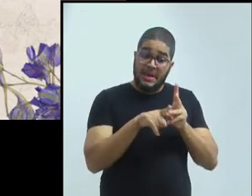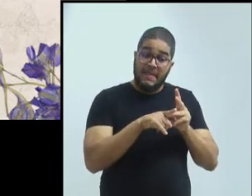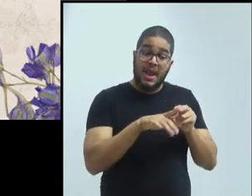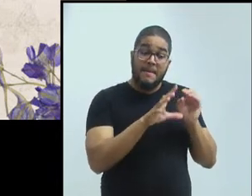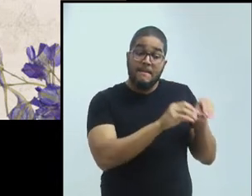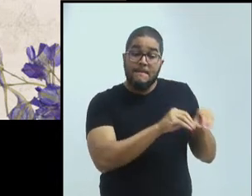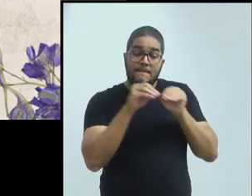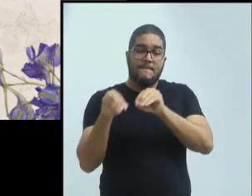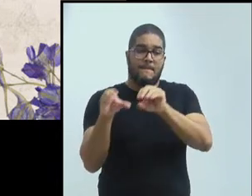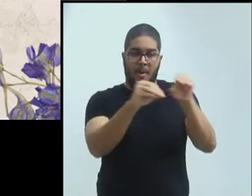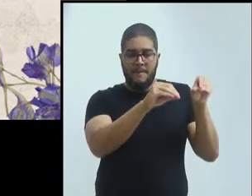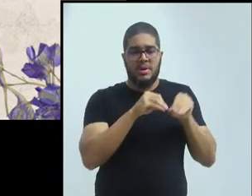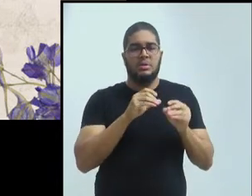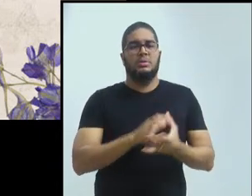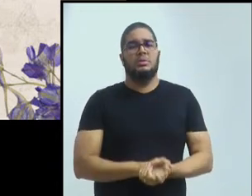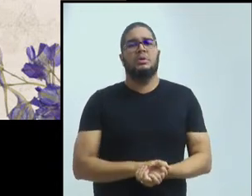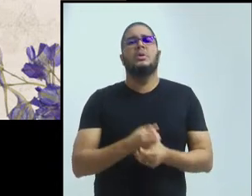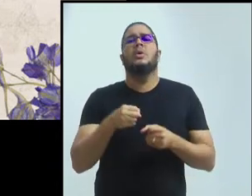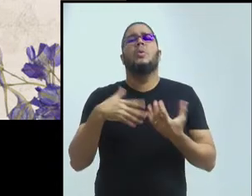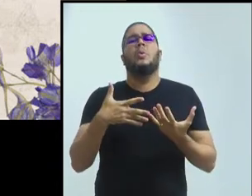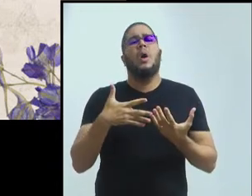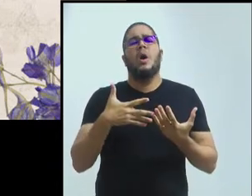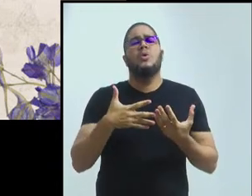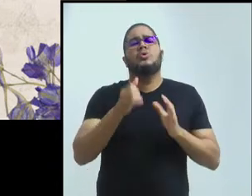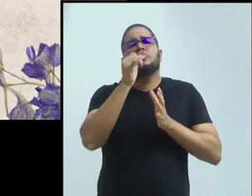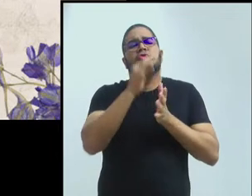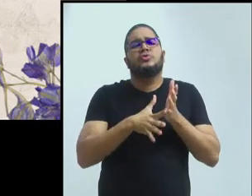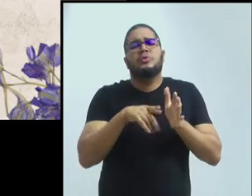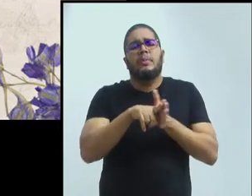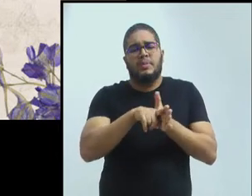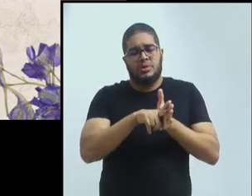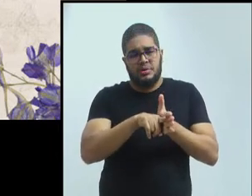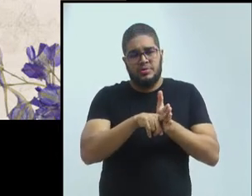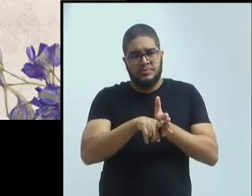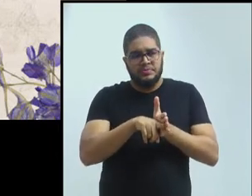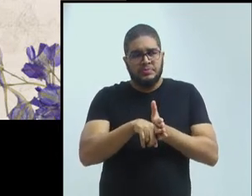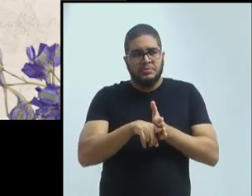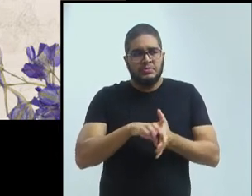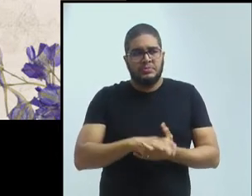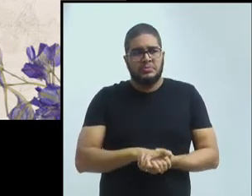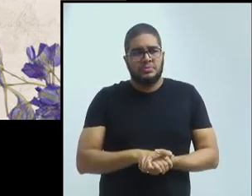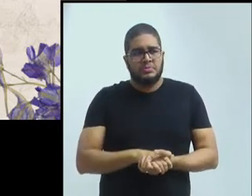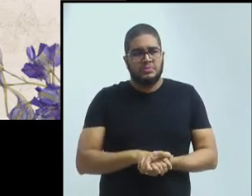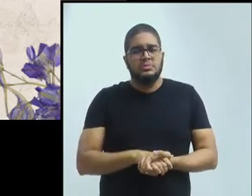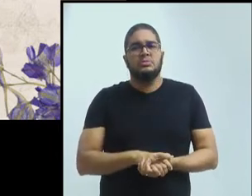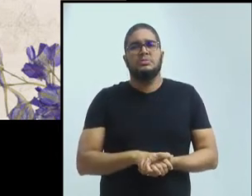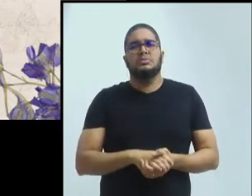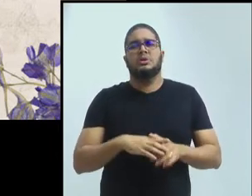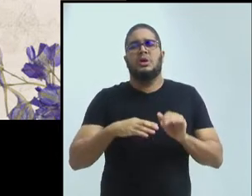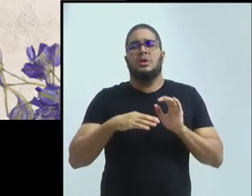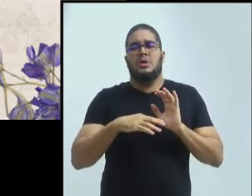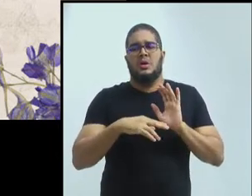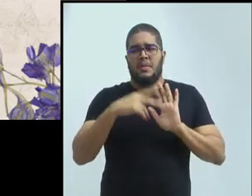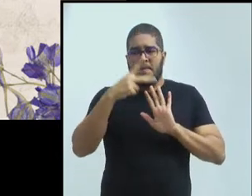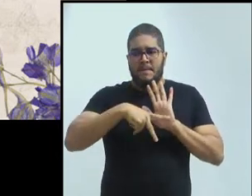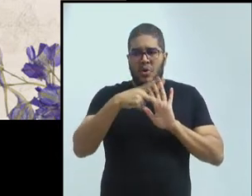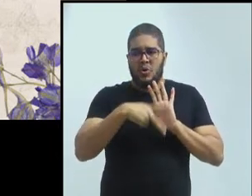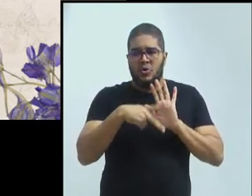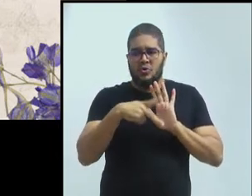Quais são as atividades de pesquisa? Projetos financiados por agências e